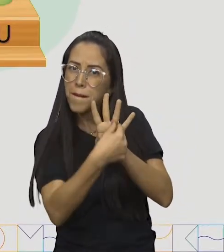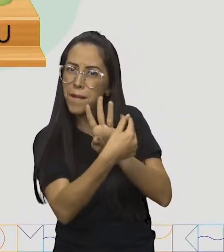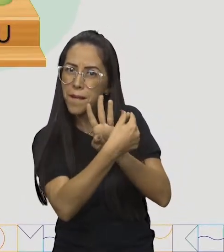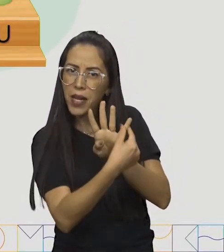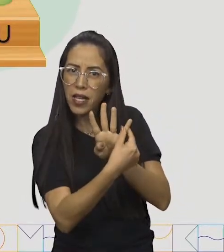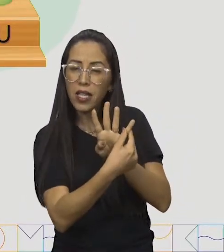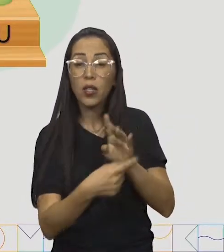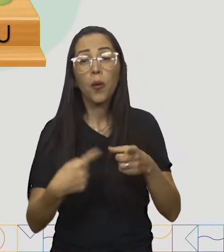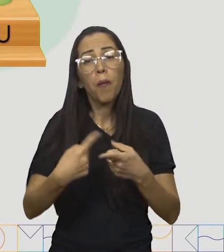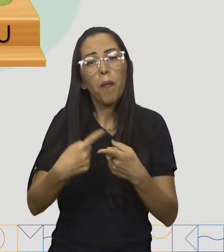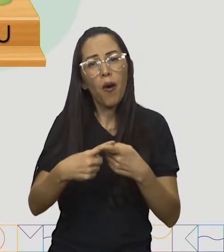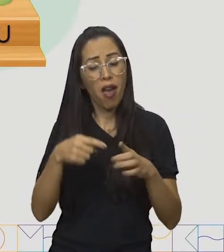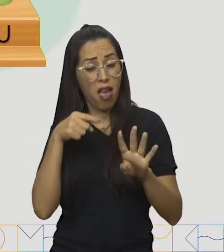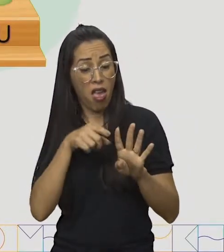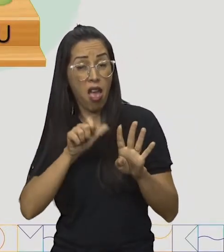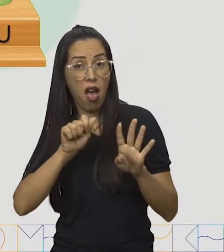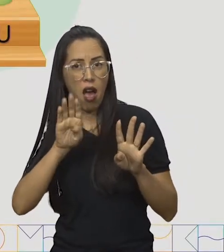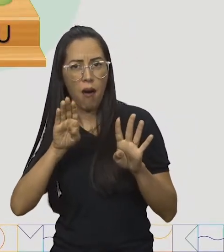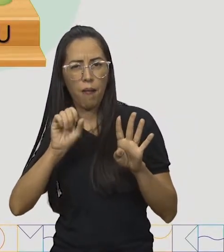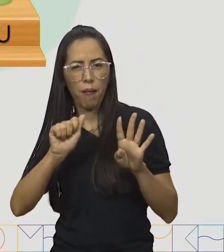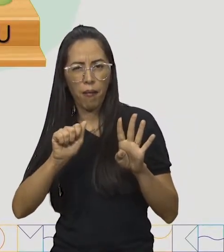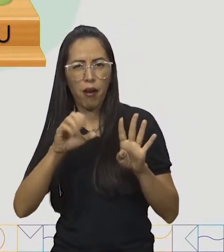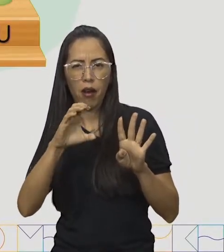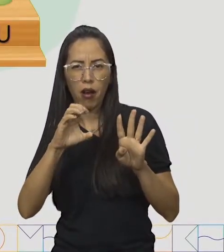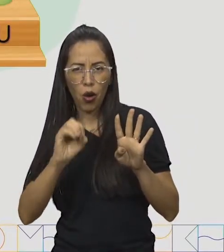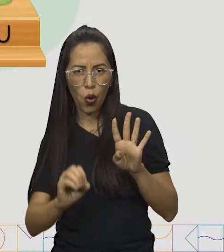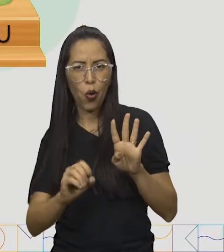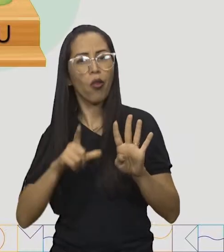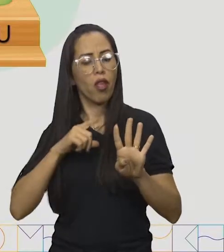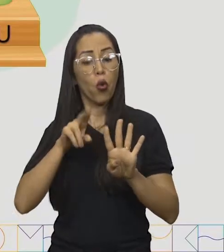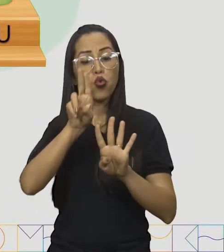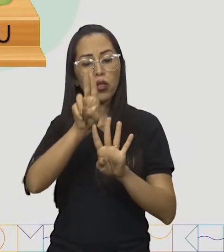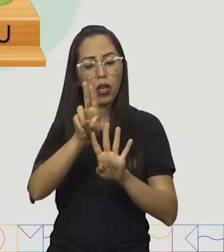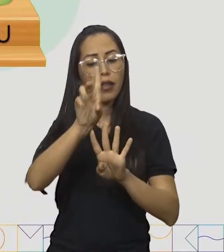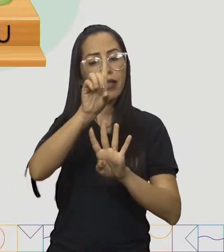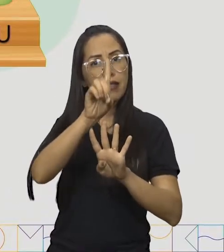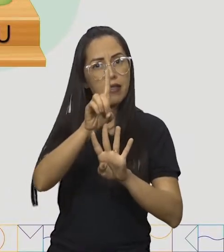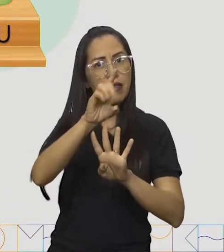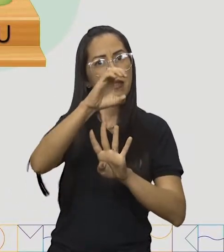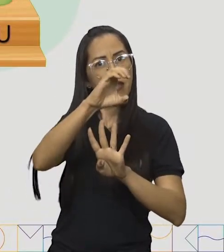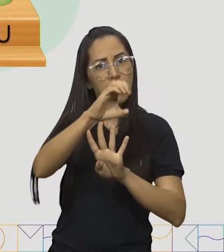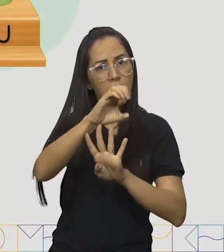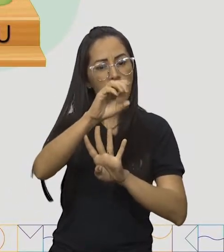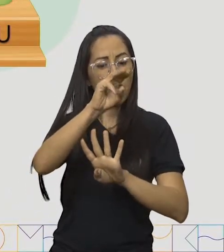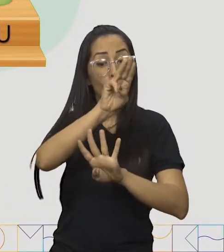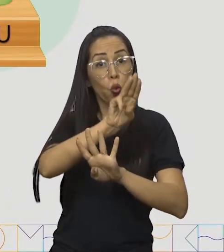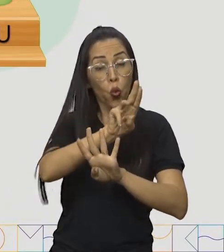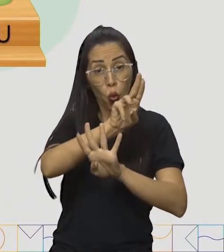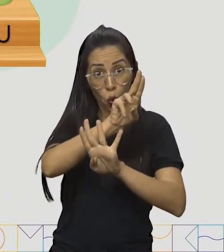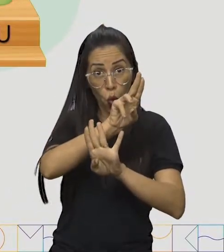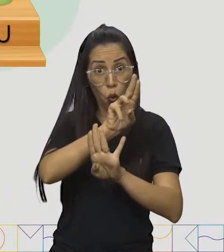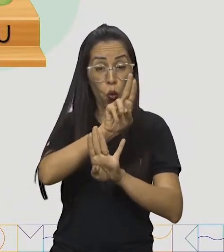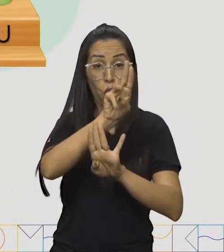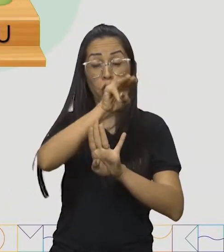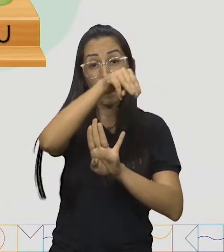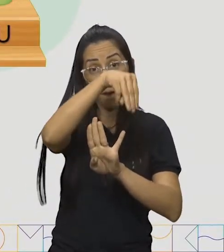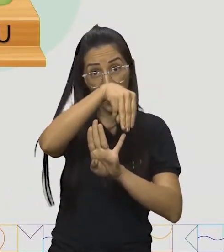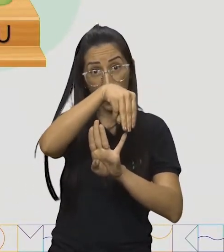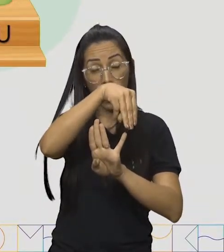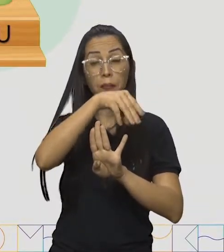ábaco é representado pelos pinos de unidade, dezena, centena e unidade de milhar.